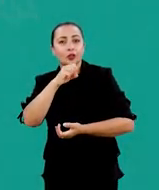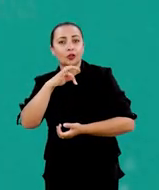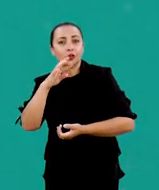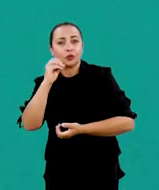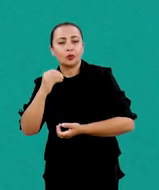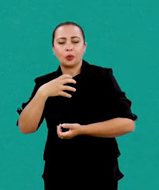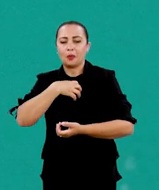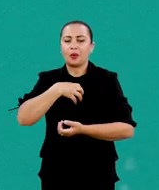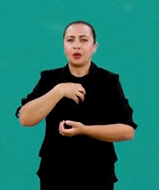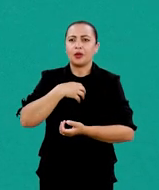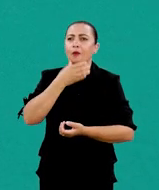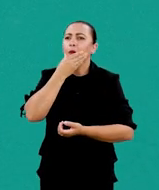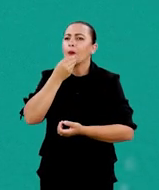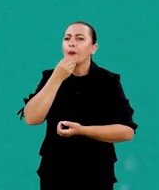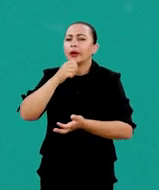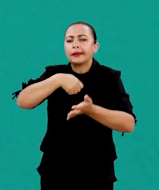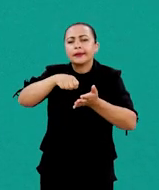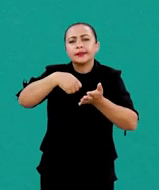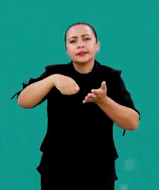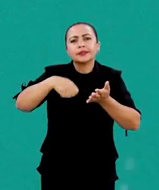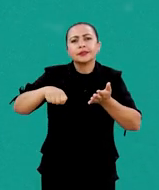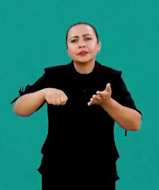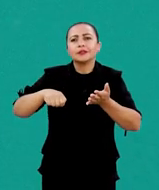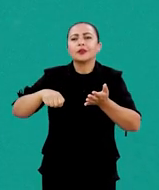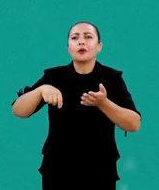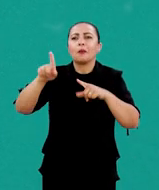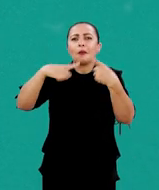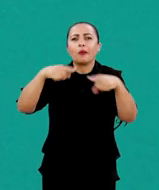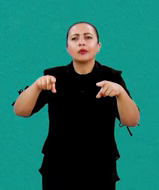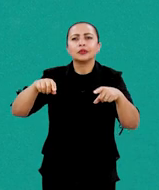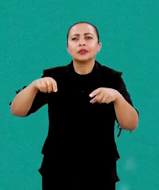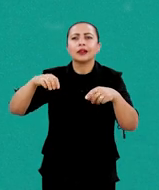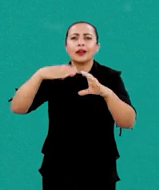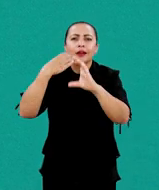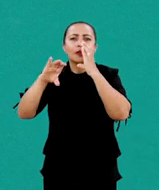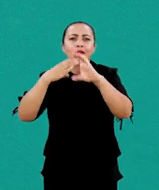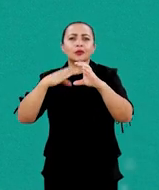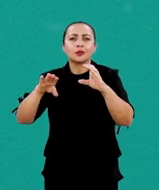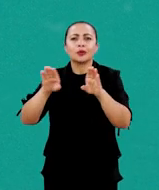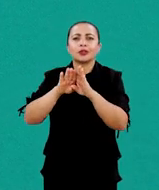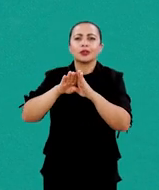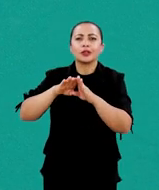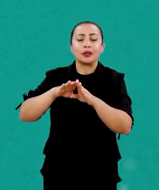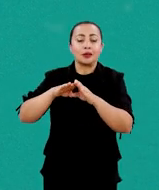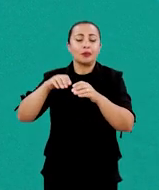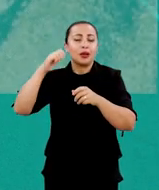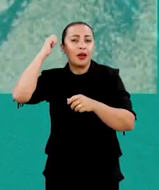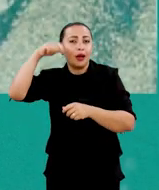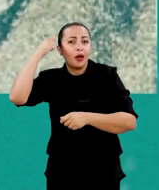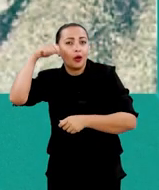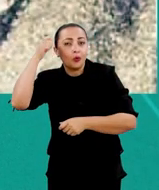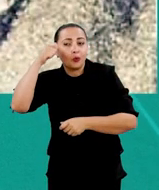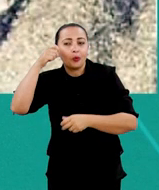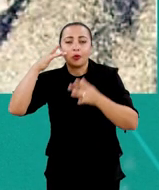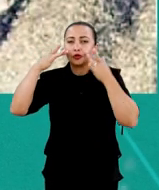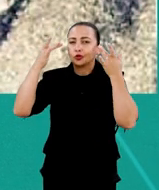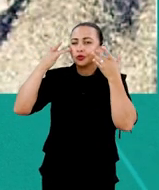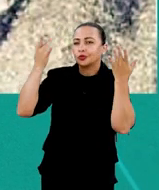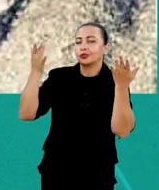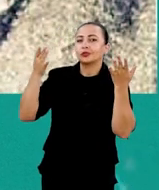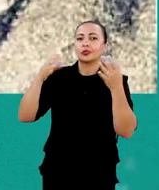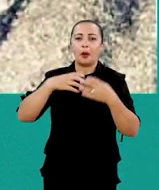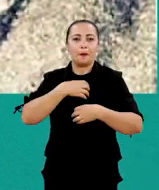Xisto Bahia foi um compositor, cantor, mas principalmente ator baiano, que teve